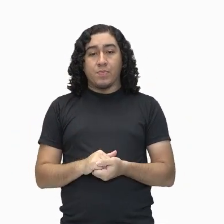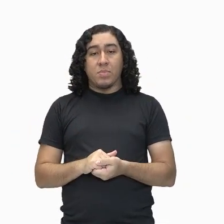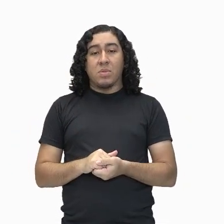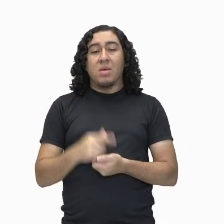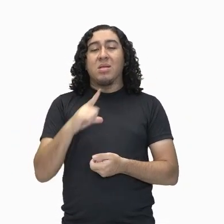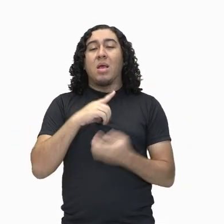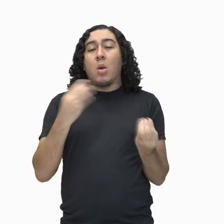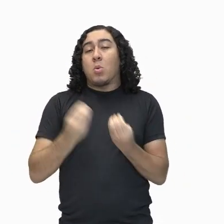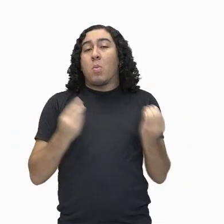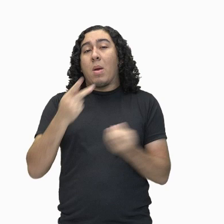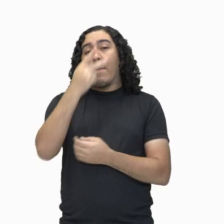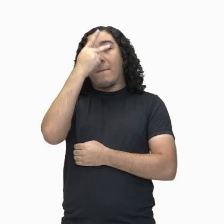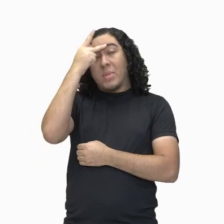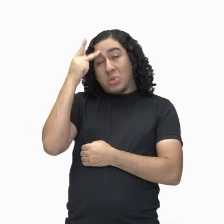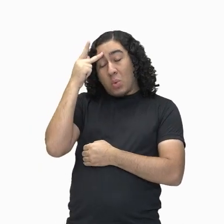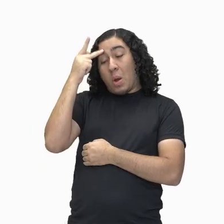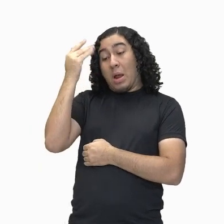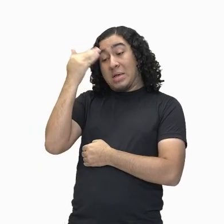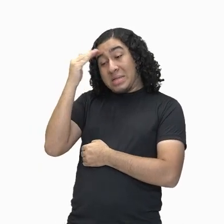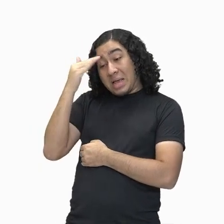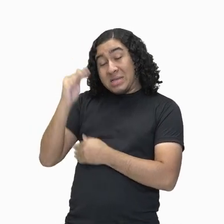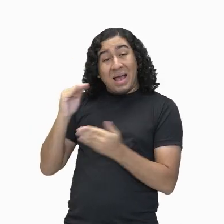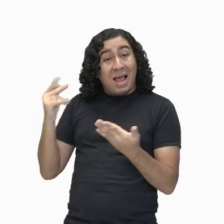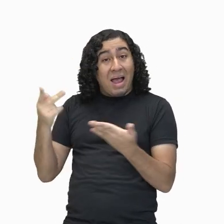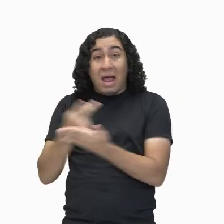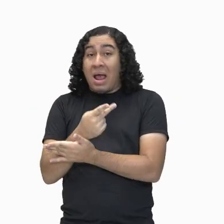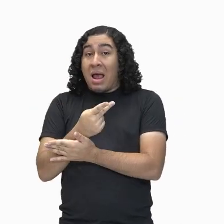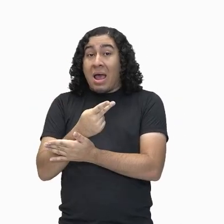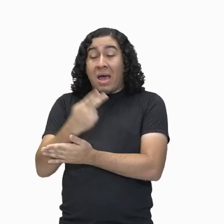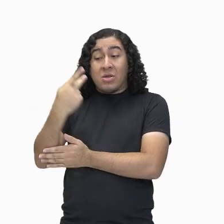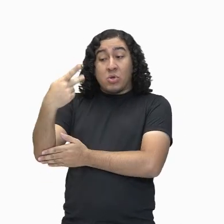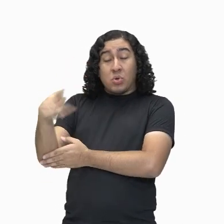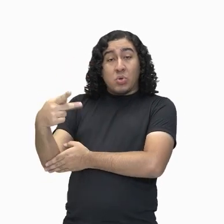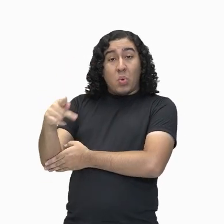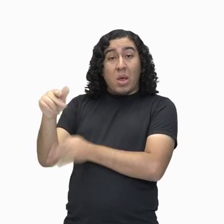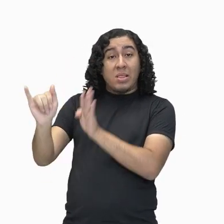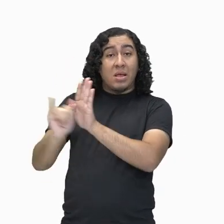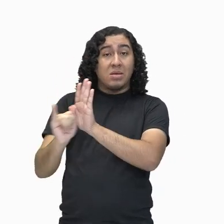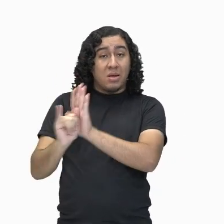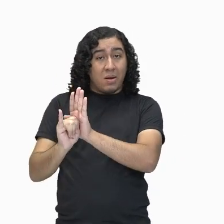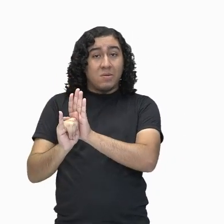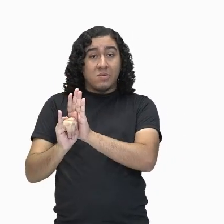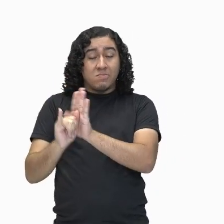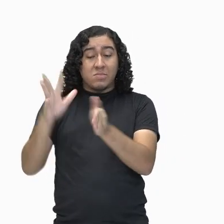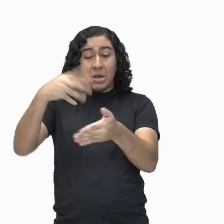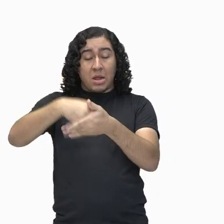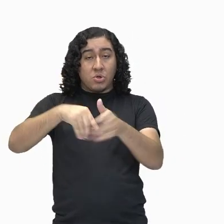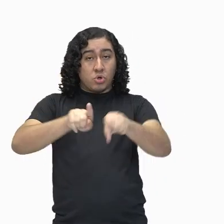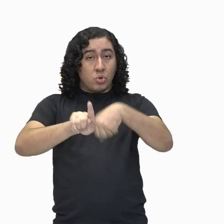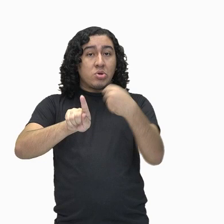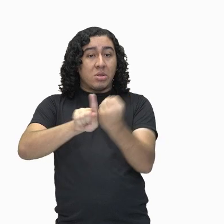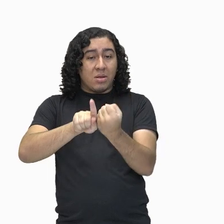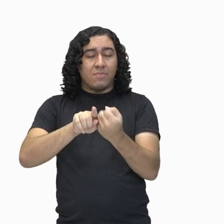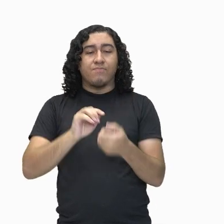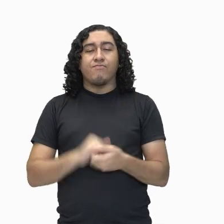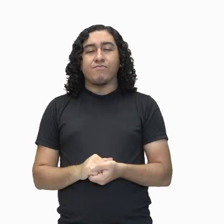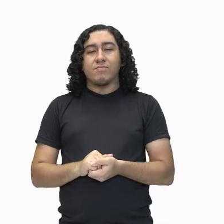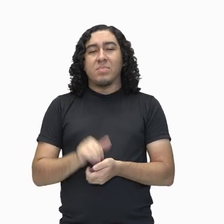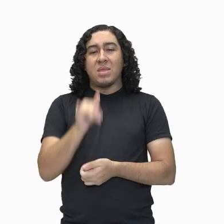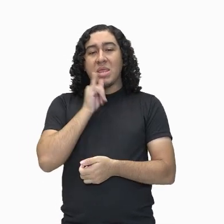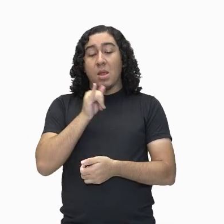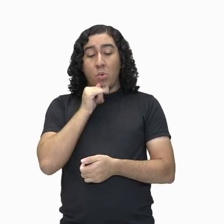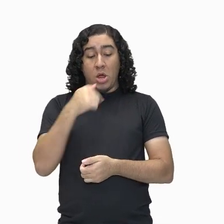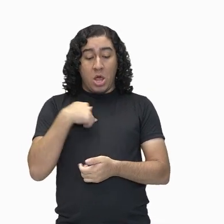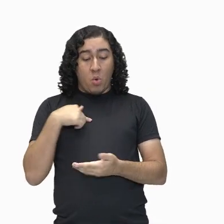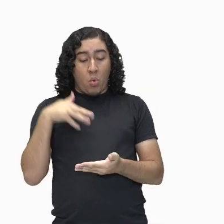equivocada, coletiva, do seu papel do extrato social. Ah, eu tenho que estar